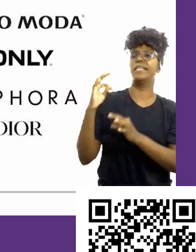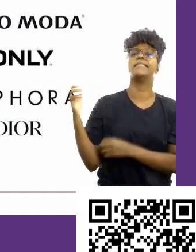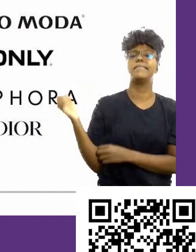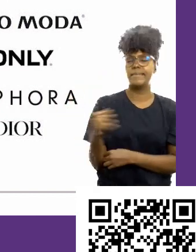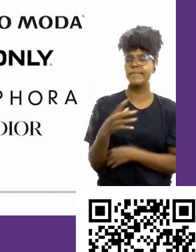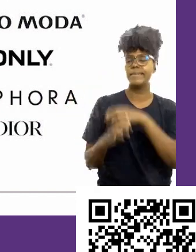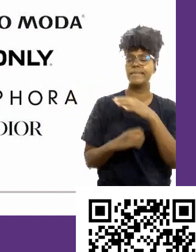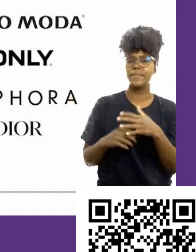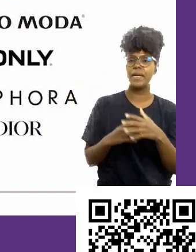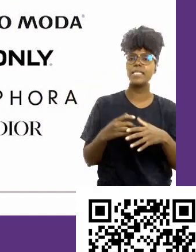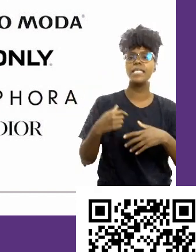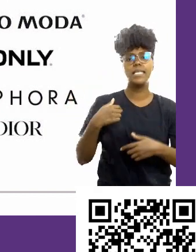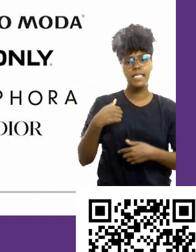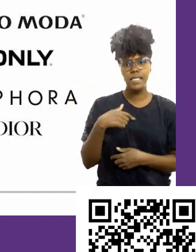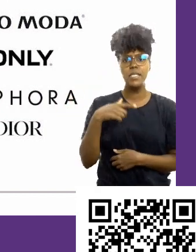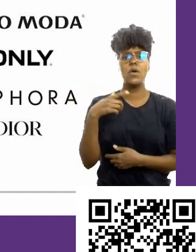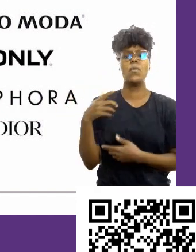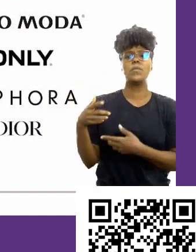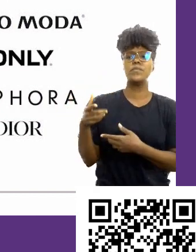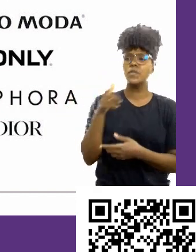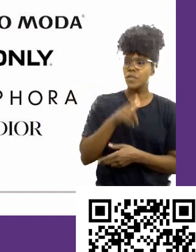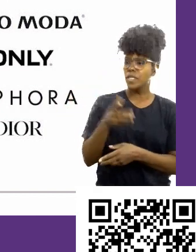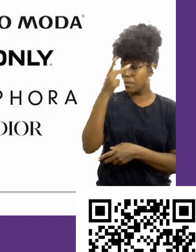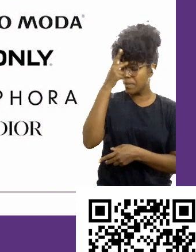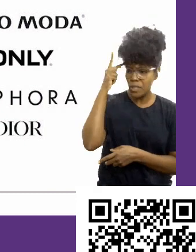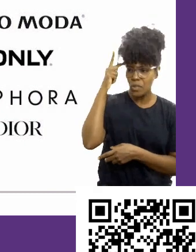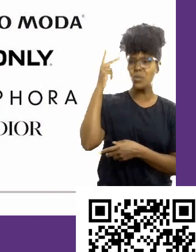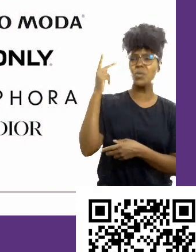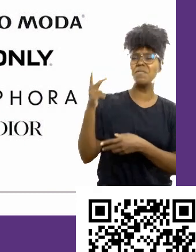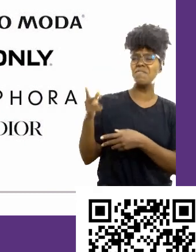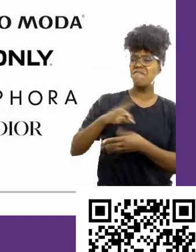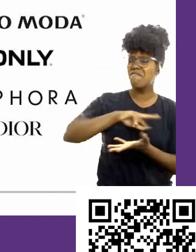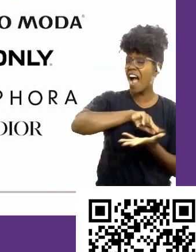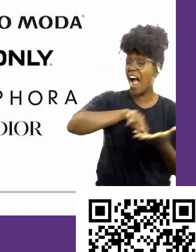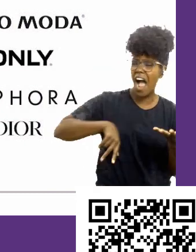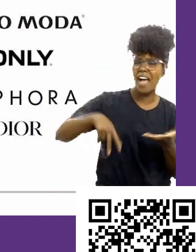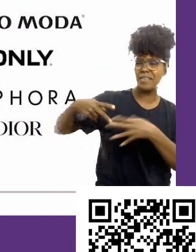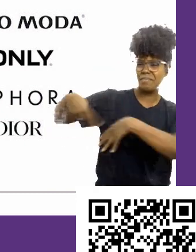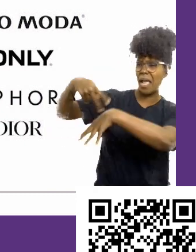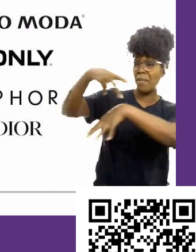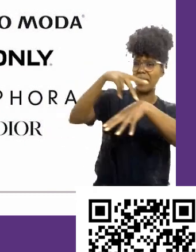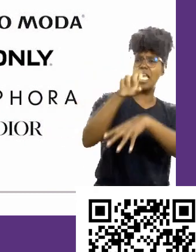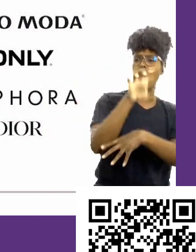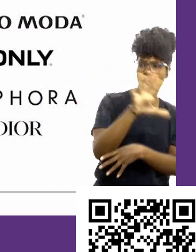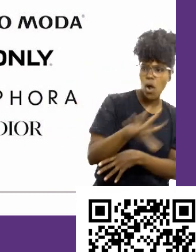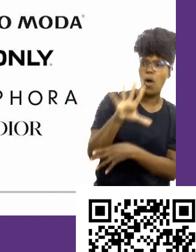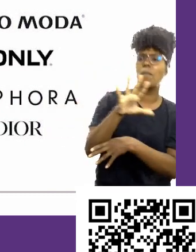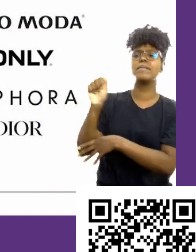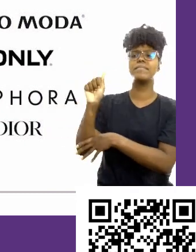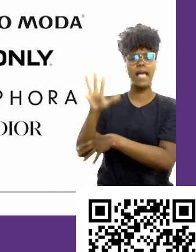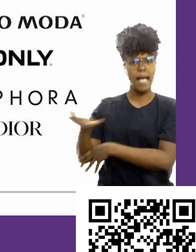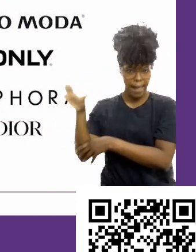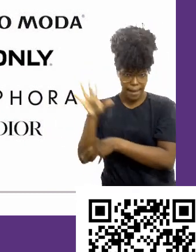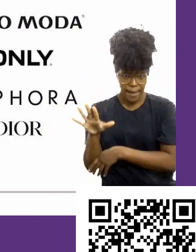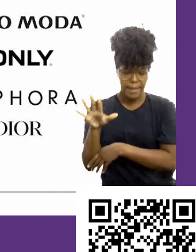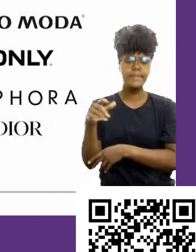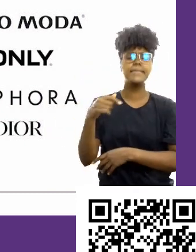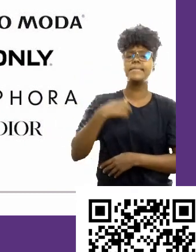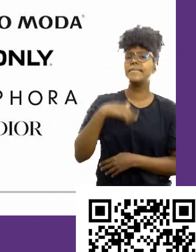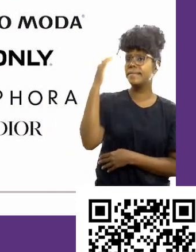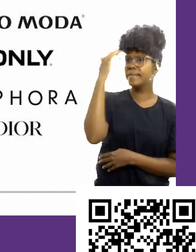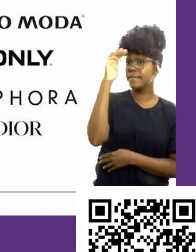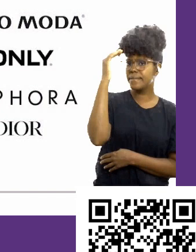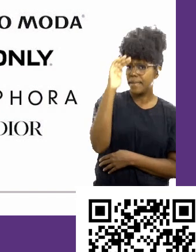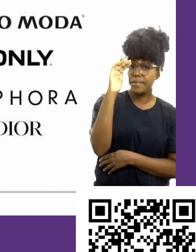vários países da Europa e da Ásia. Então, tecnicamente, para o meu trabalho foi muito importante porque eu entendi não só como que o